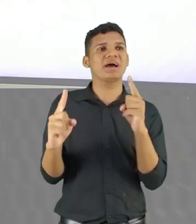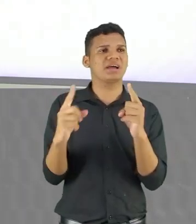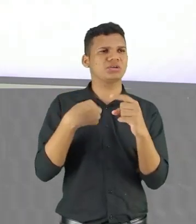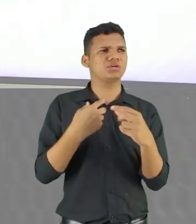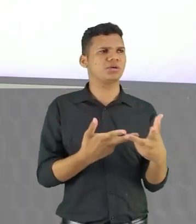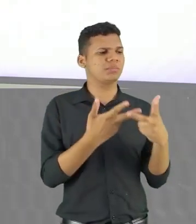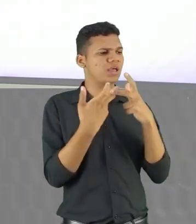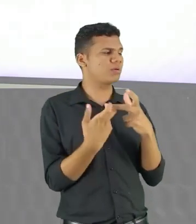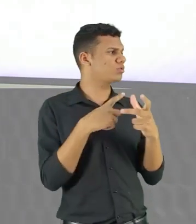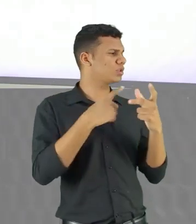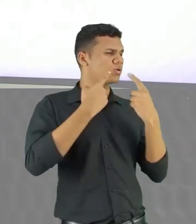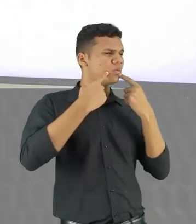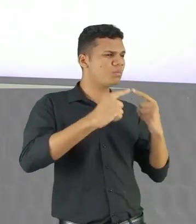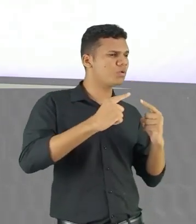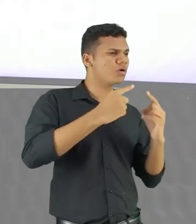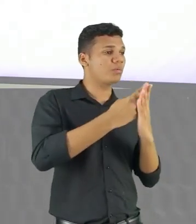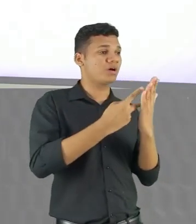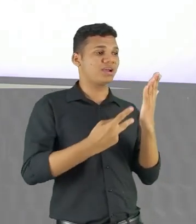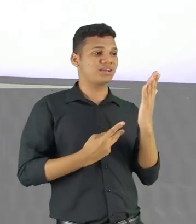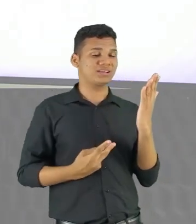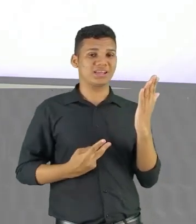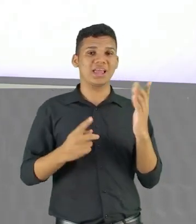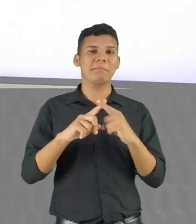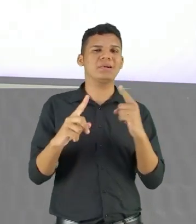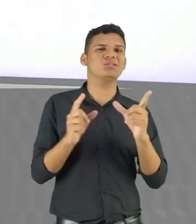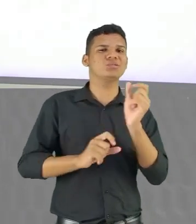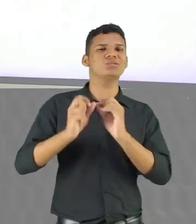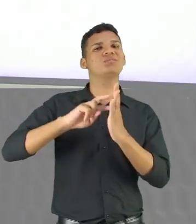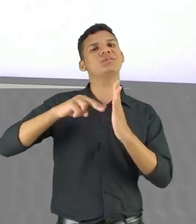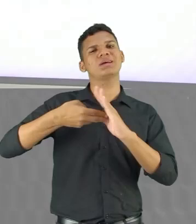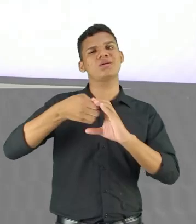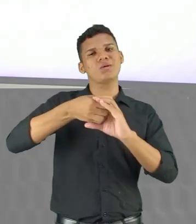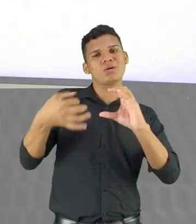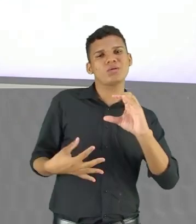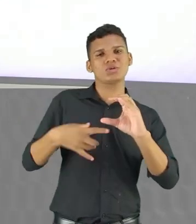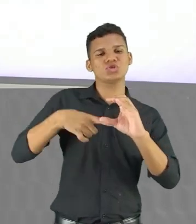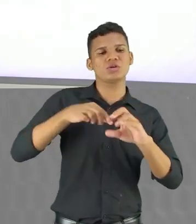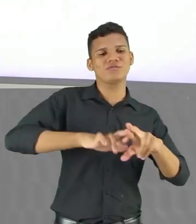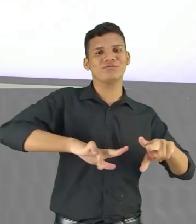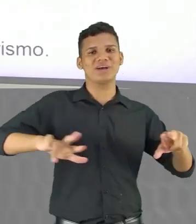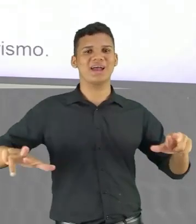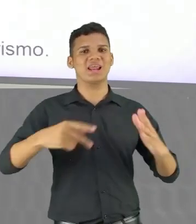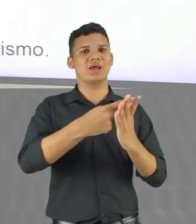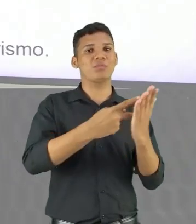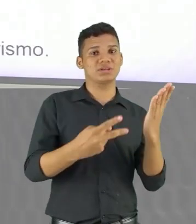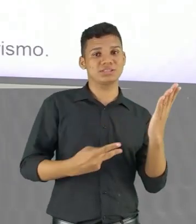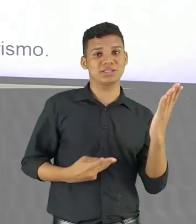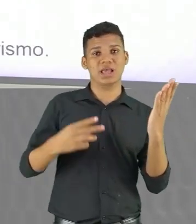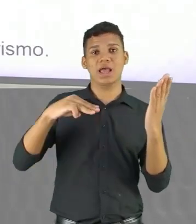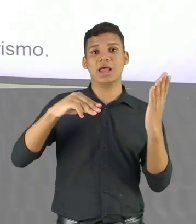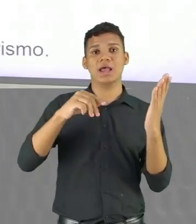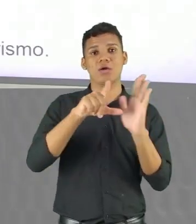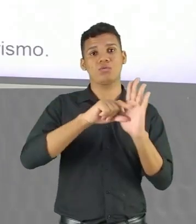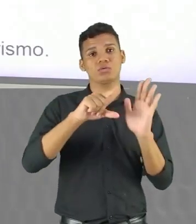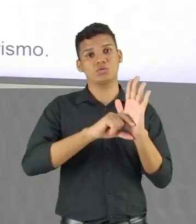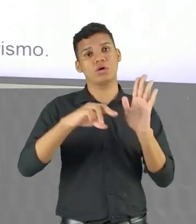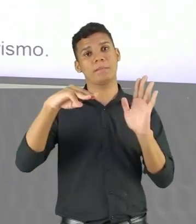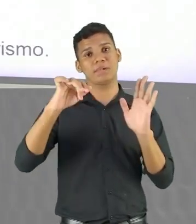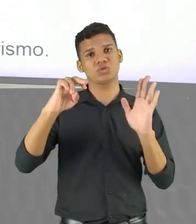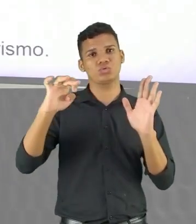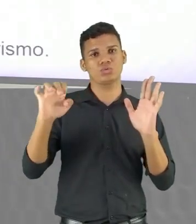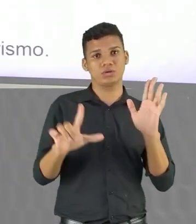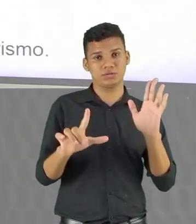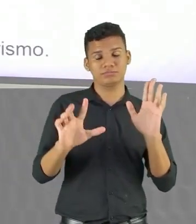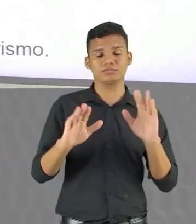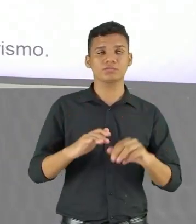crítica direta nesse poema, é algo muito característico de muitas poesias de Manuel Bandeira. E aí com base nesse contexto,